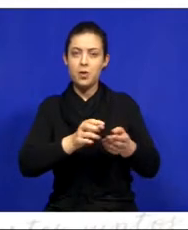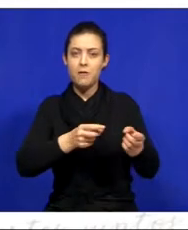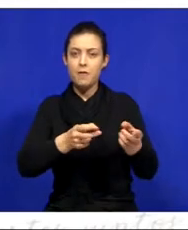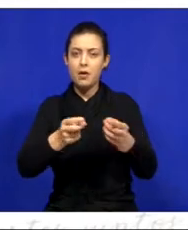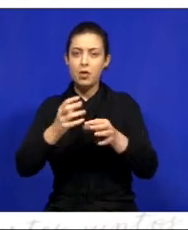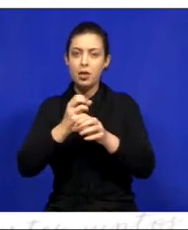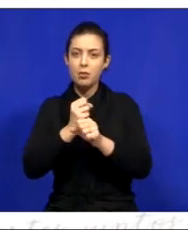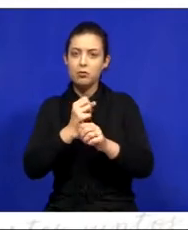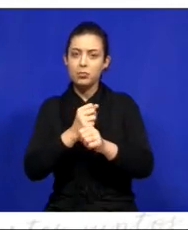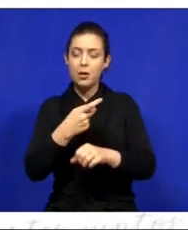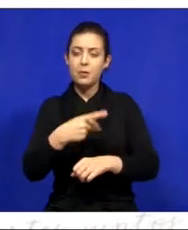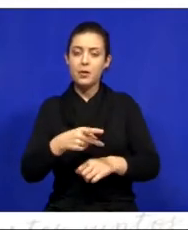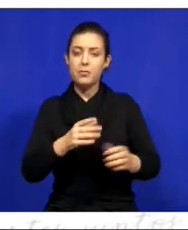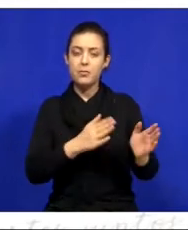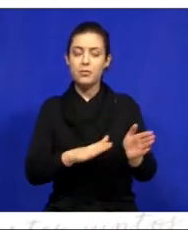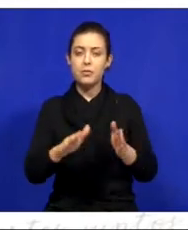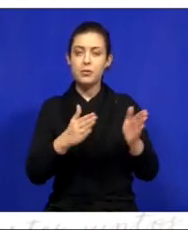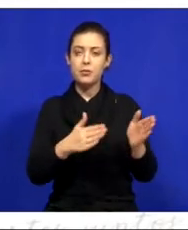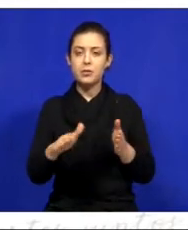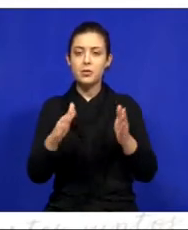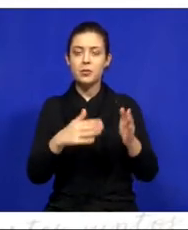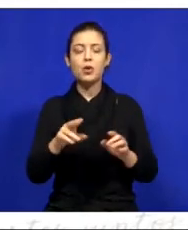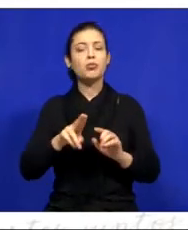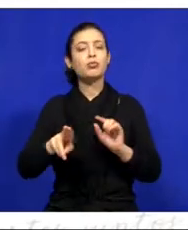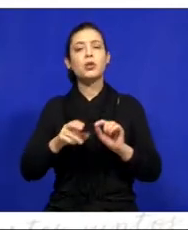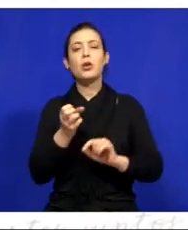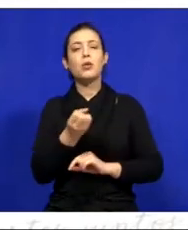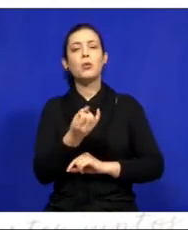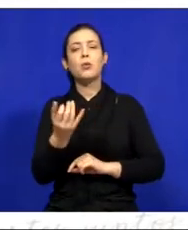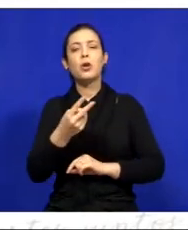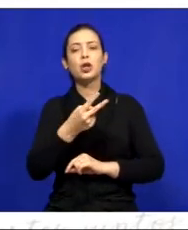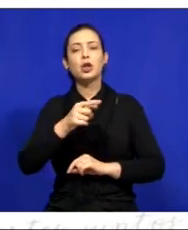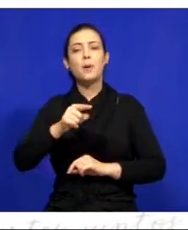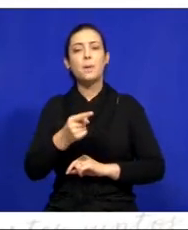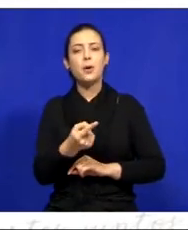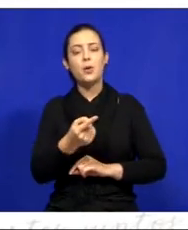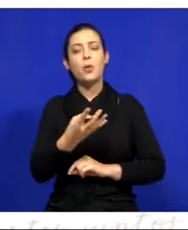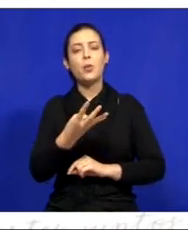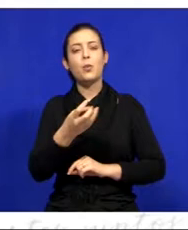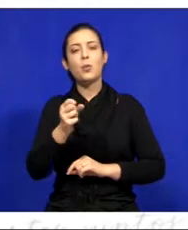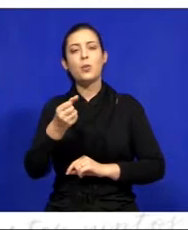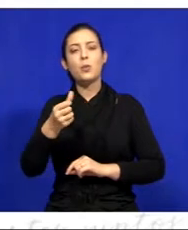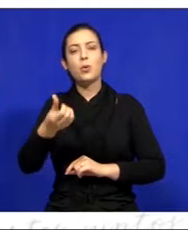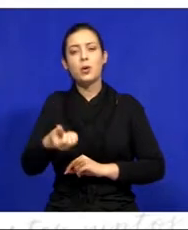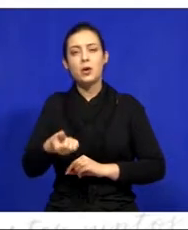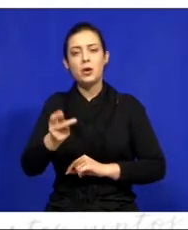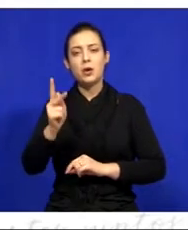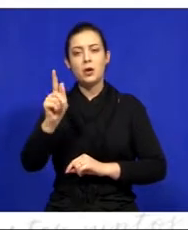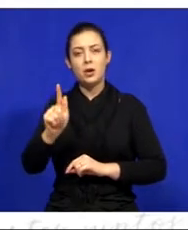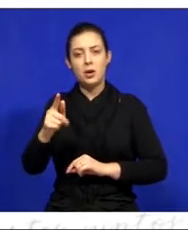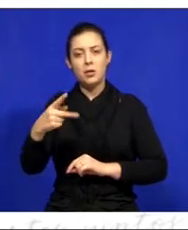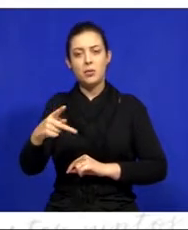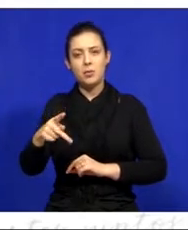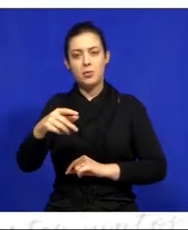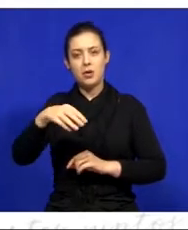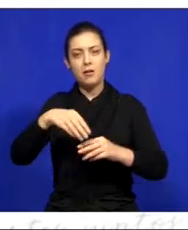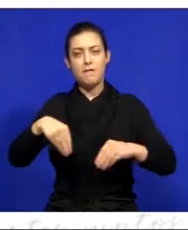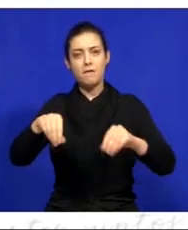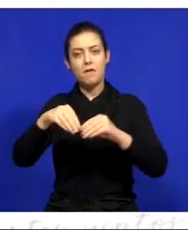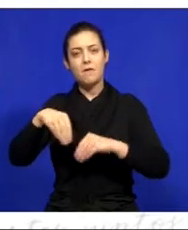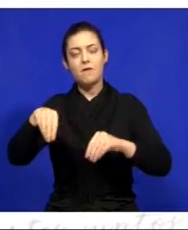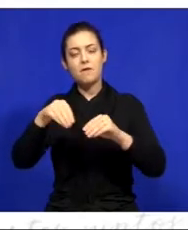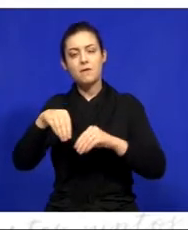E para produção, foram utilizados 2.486 quilos de farinha de trigo